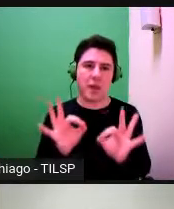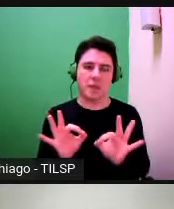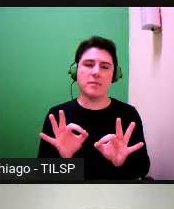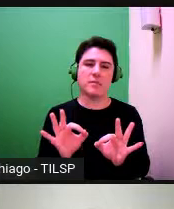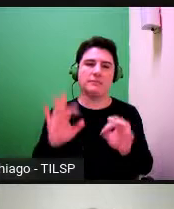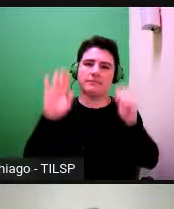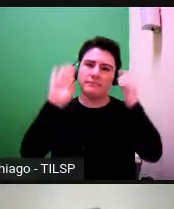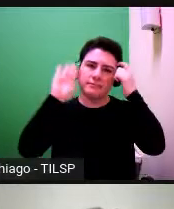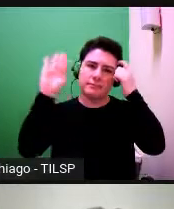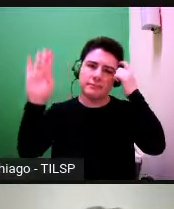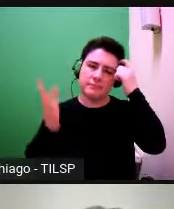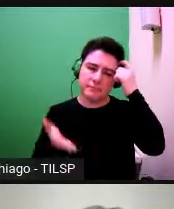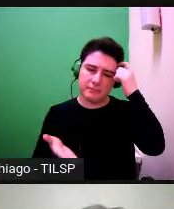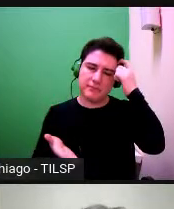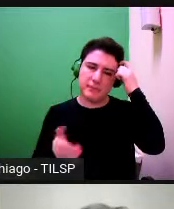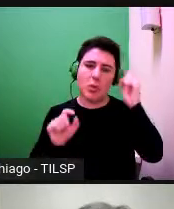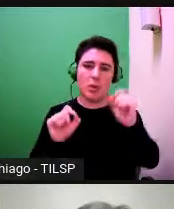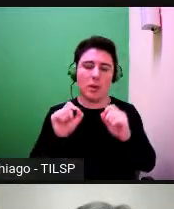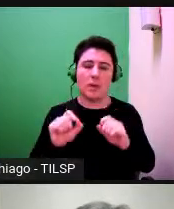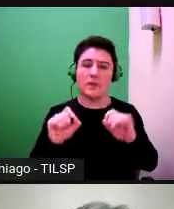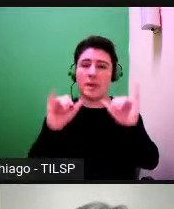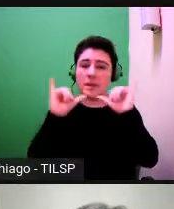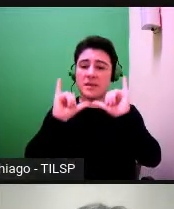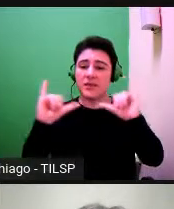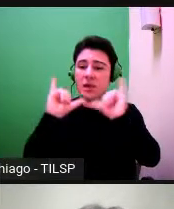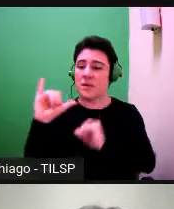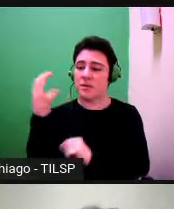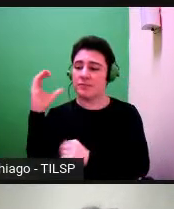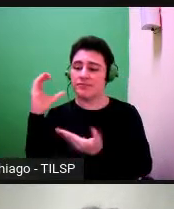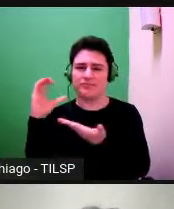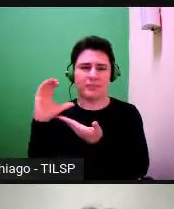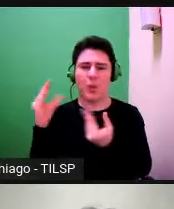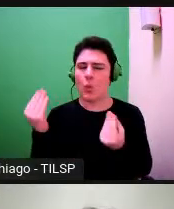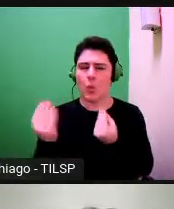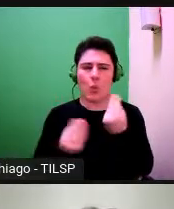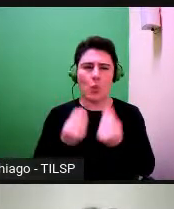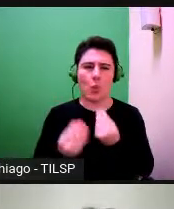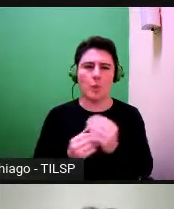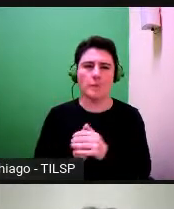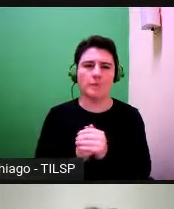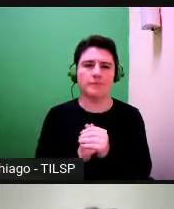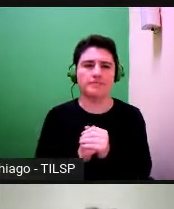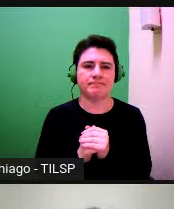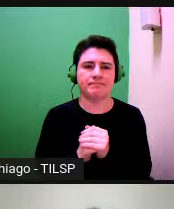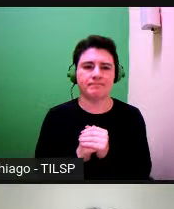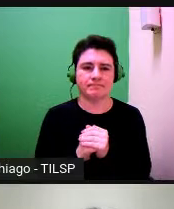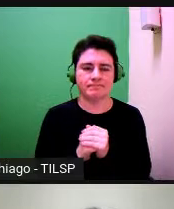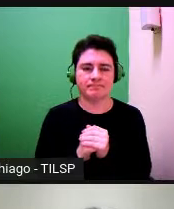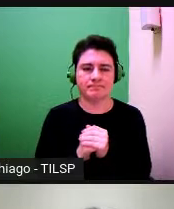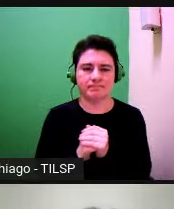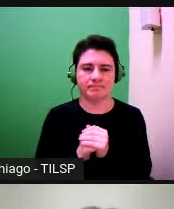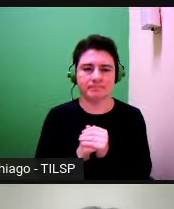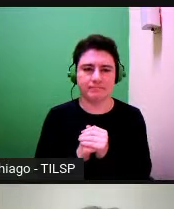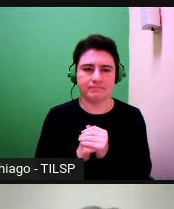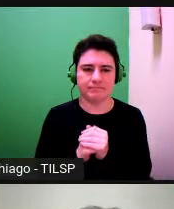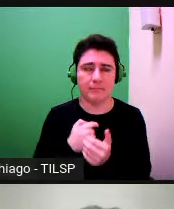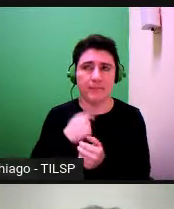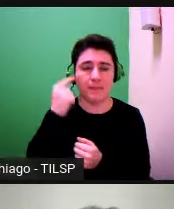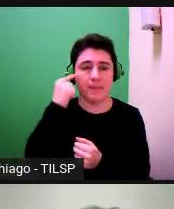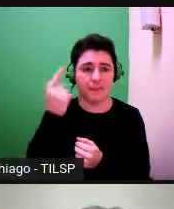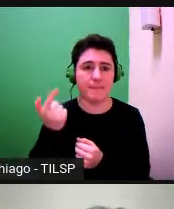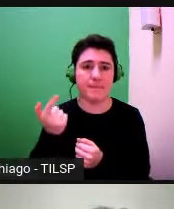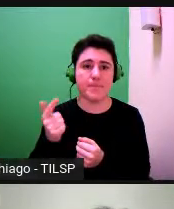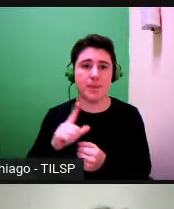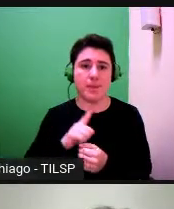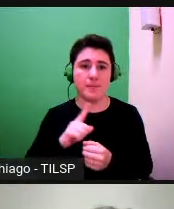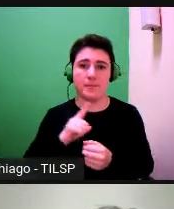neste contexto, que é a questão da divulgação científica. Eu comecei por pensar a divulgação científica como atividade